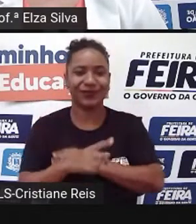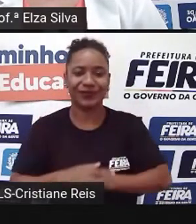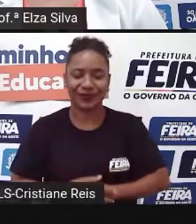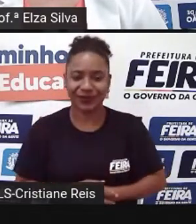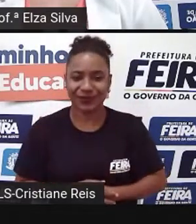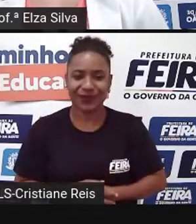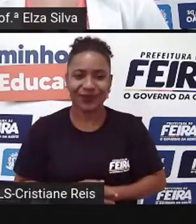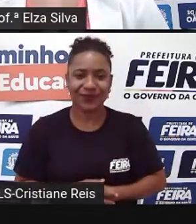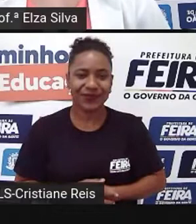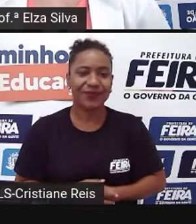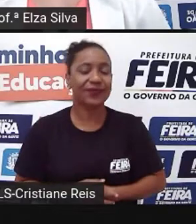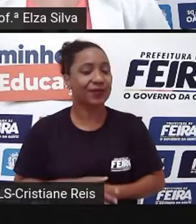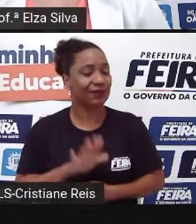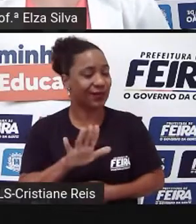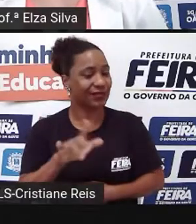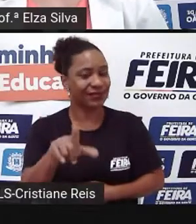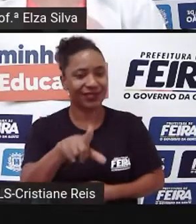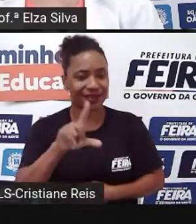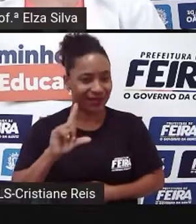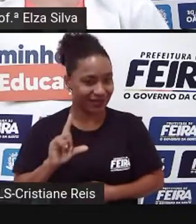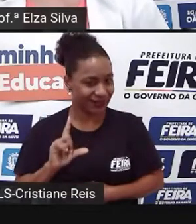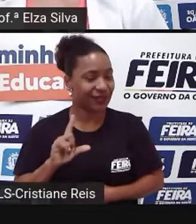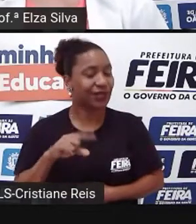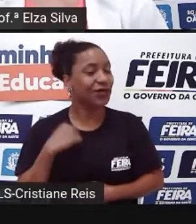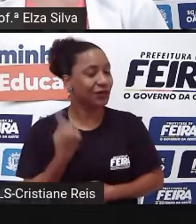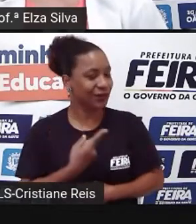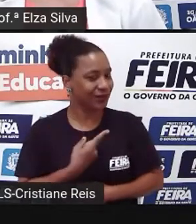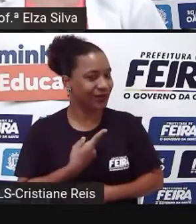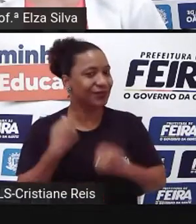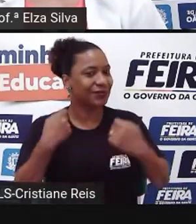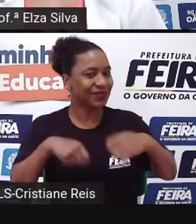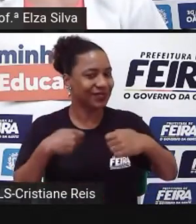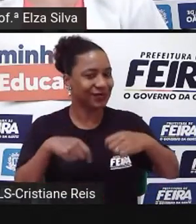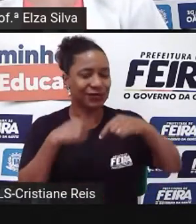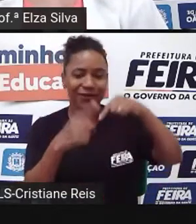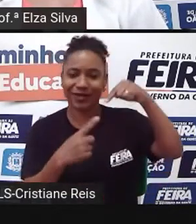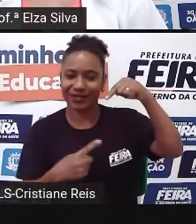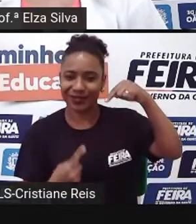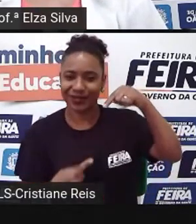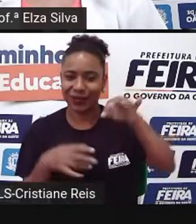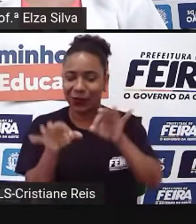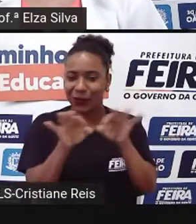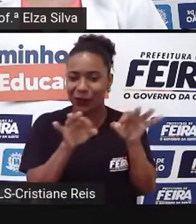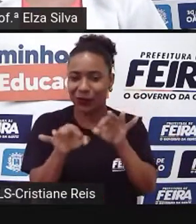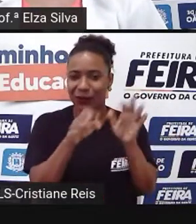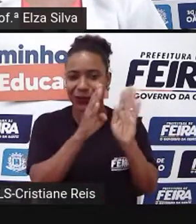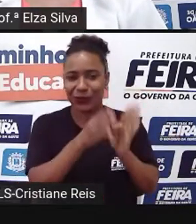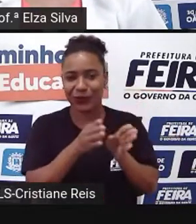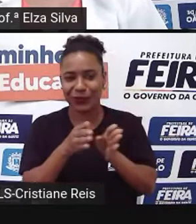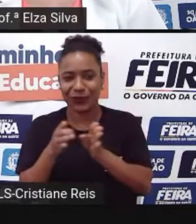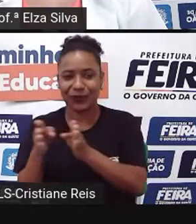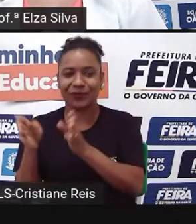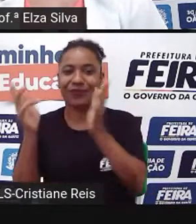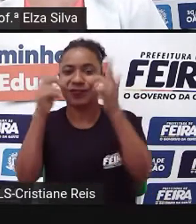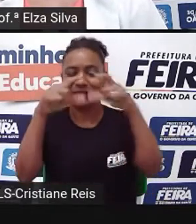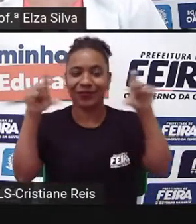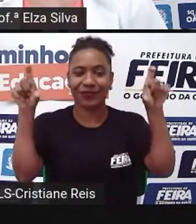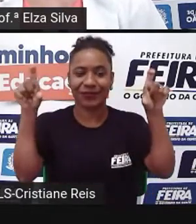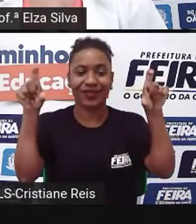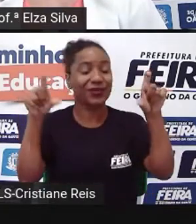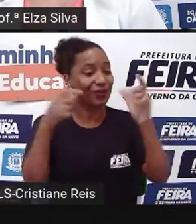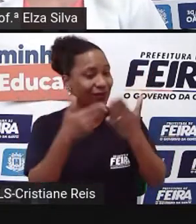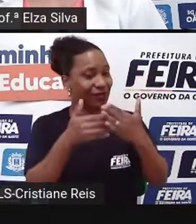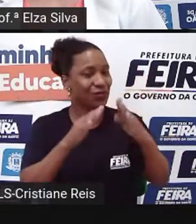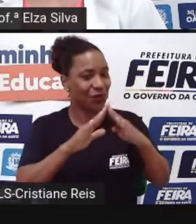Mas, antes de começarmos, vamos organizar o nosso caderno. Escreva aí o cabeçalho em inglês. School,